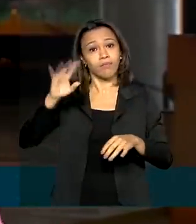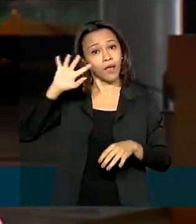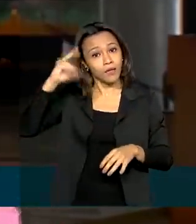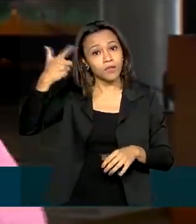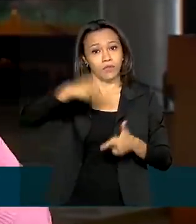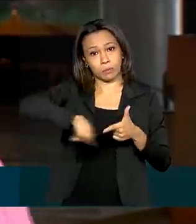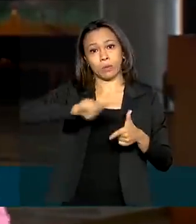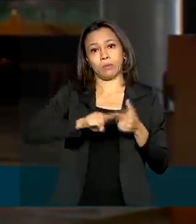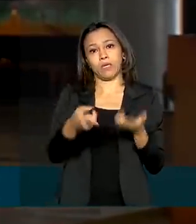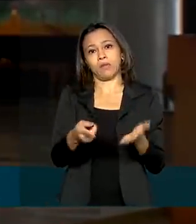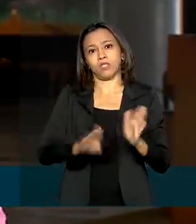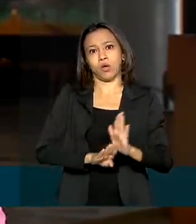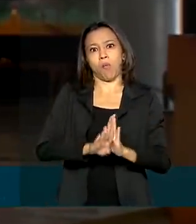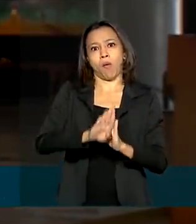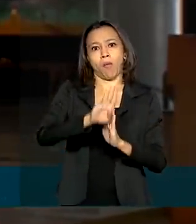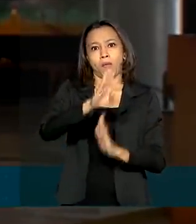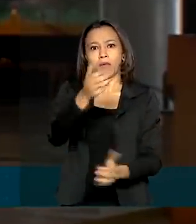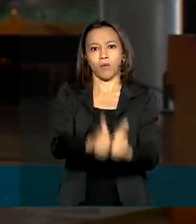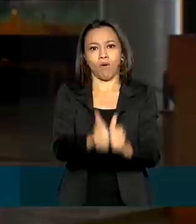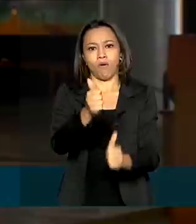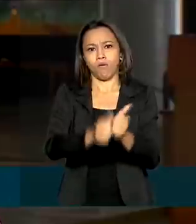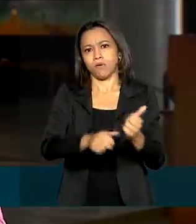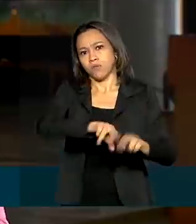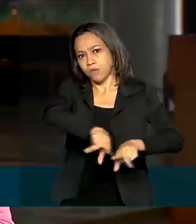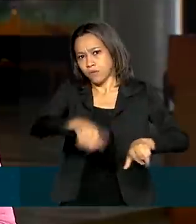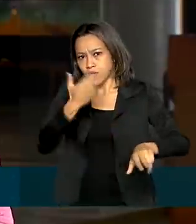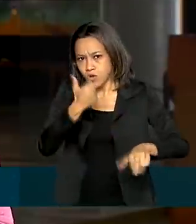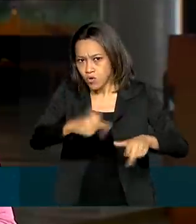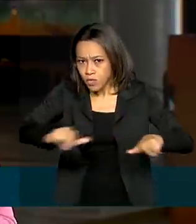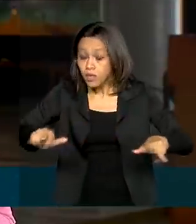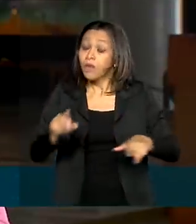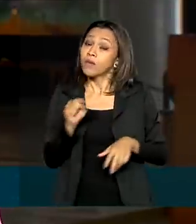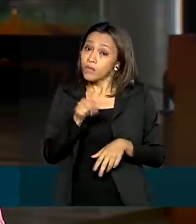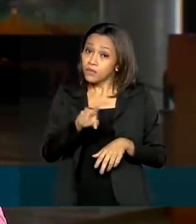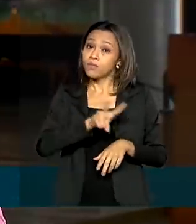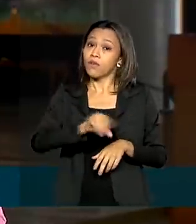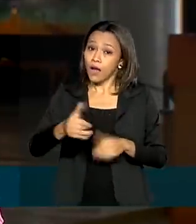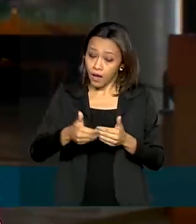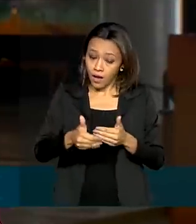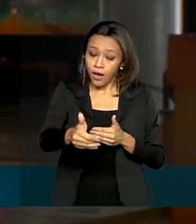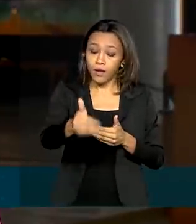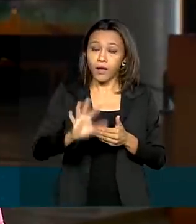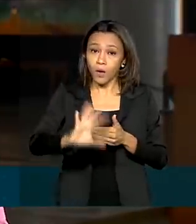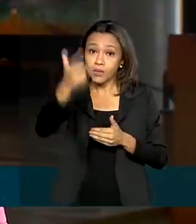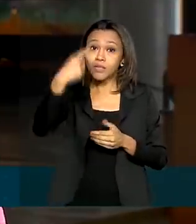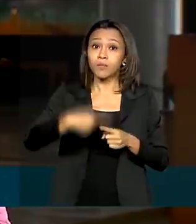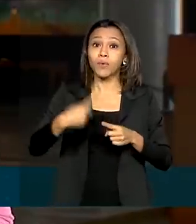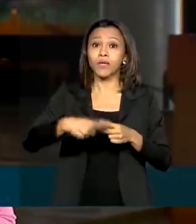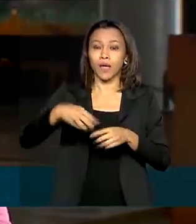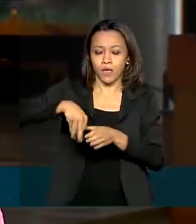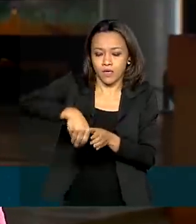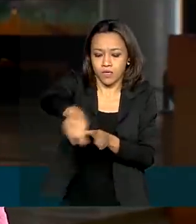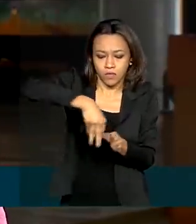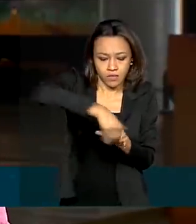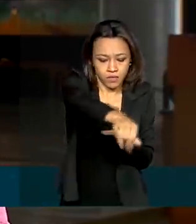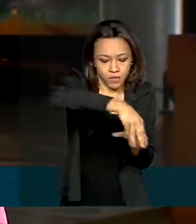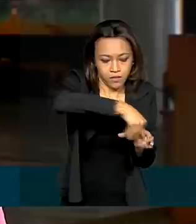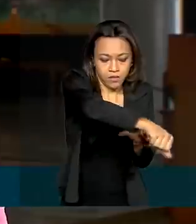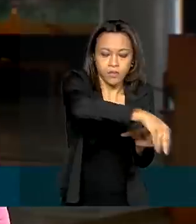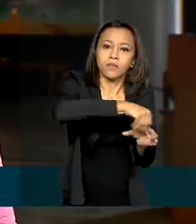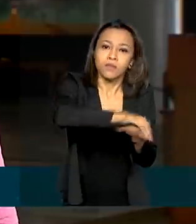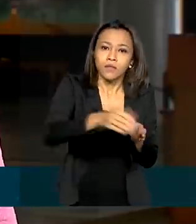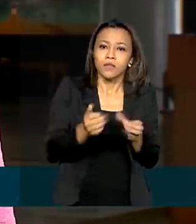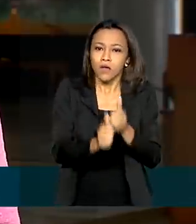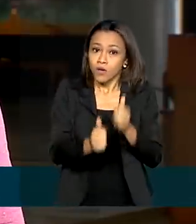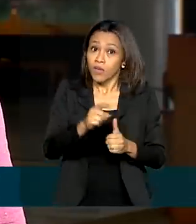de forma definitiva, normalizar os preços, segundo o presidente, isso vai acontecer com o início da nova safra, que está prevista para começar em dezembro.